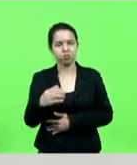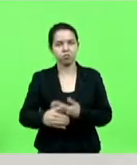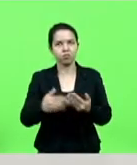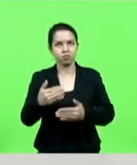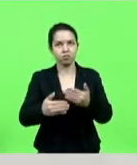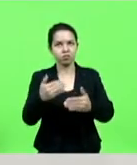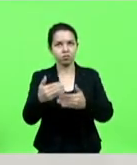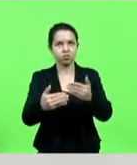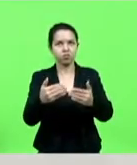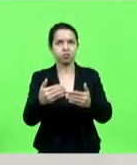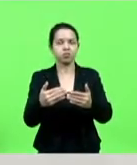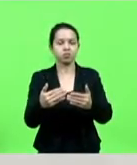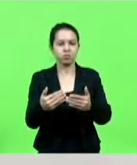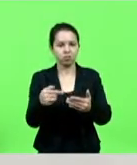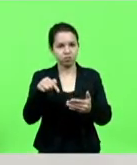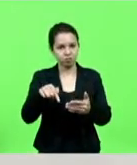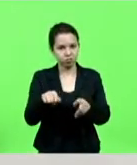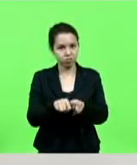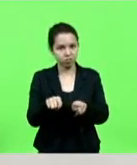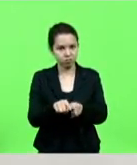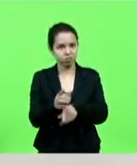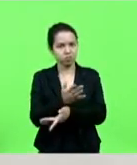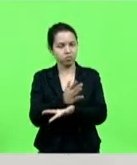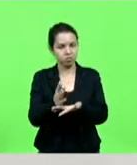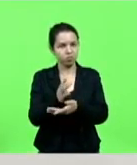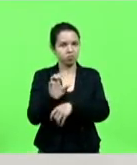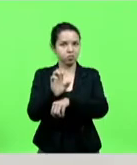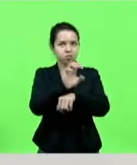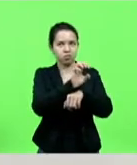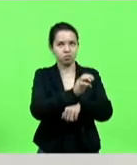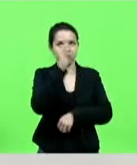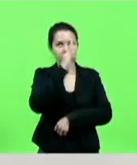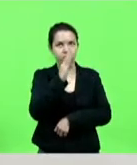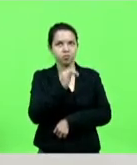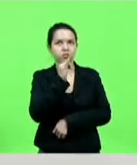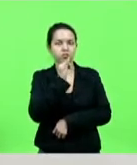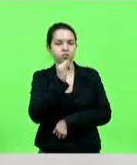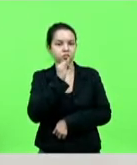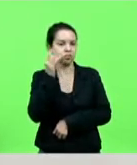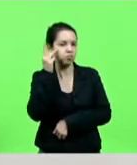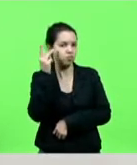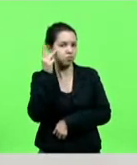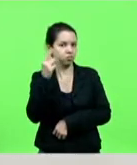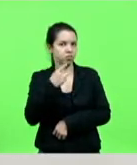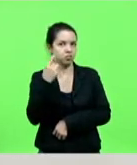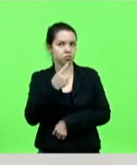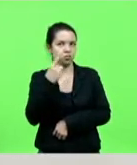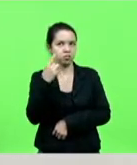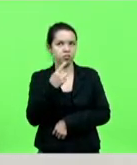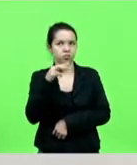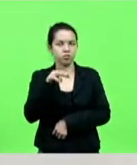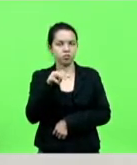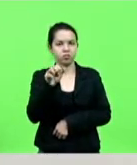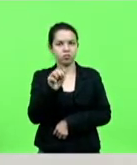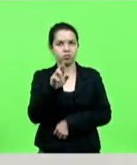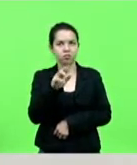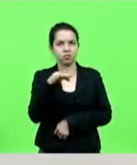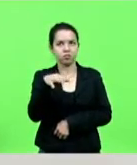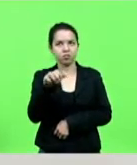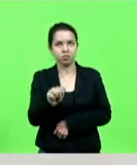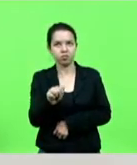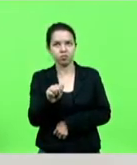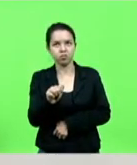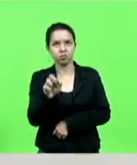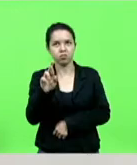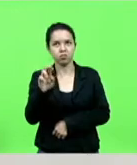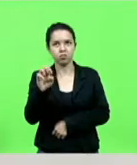alguns estados do Brasil, por exemplo, em São Paulo, a deputada Marina Relu, coincidentemente,